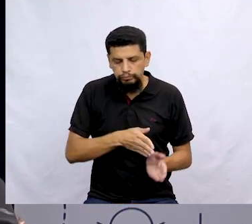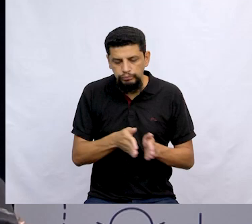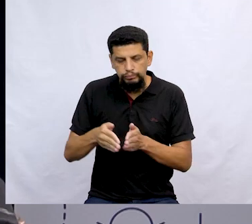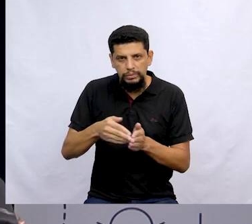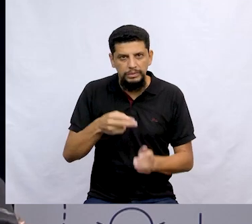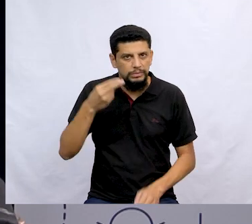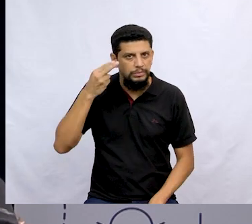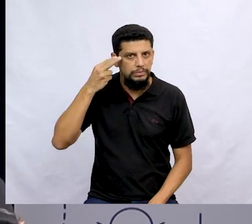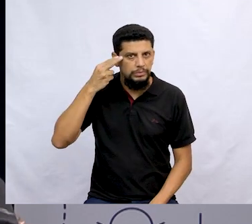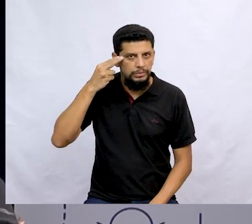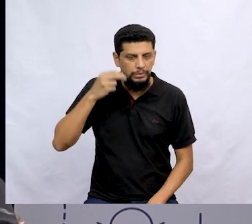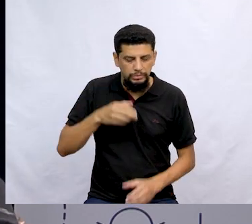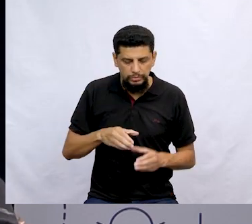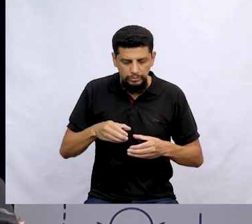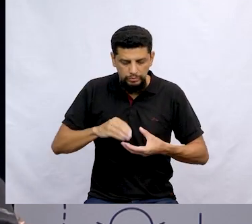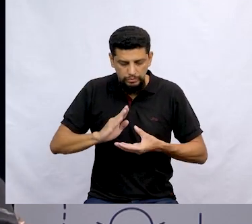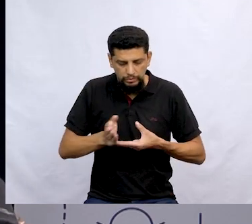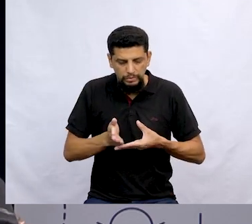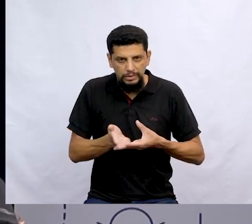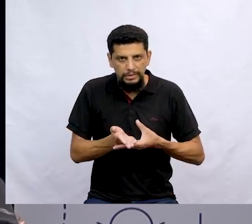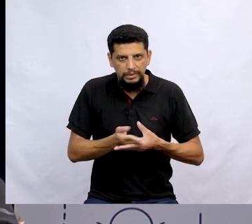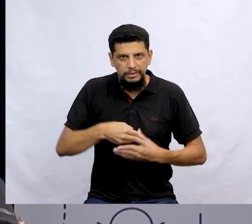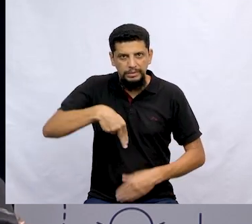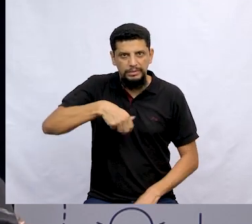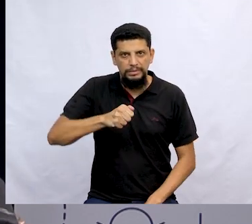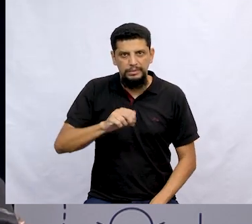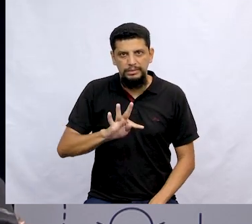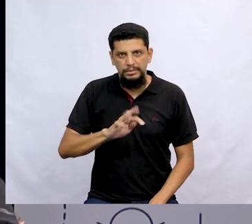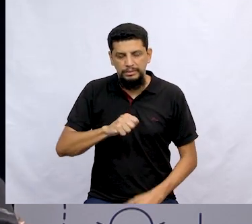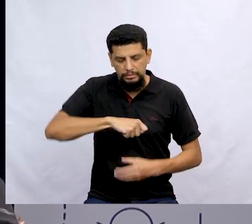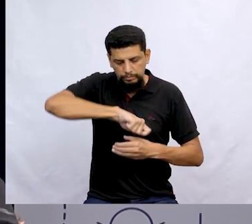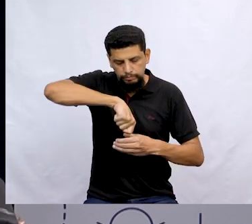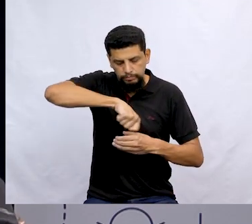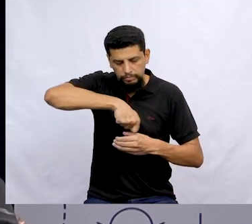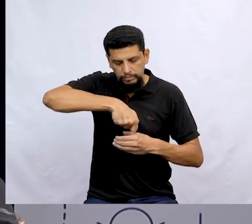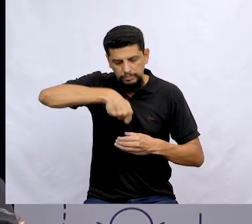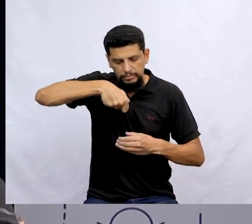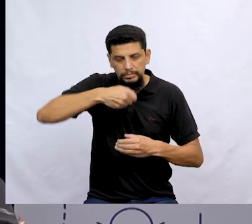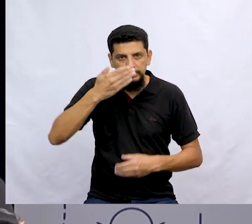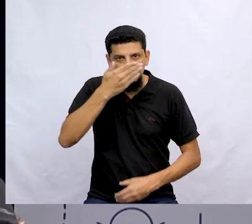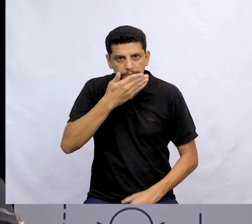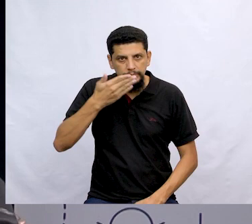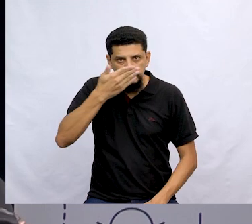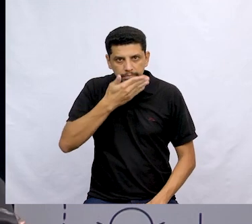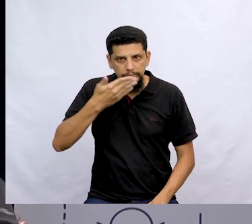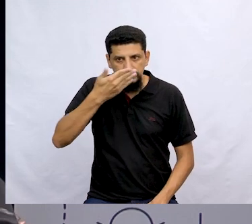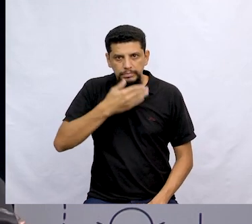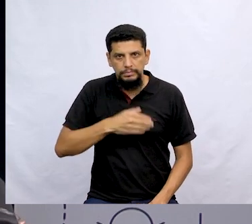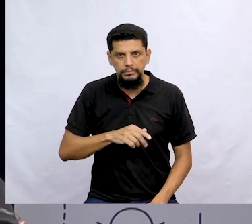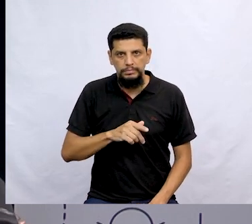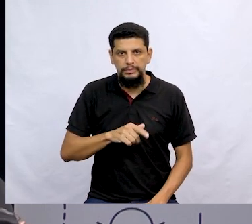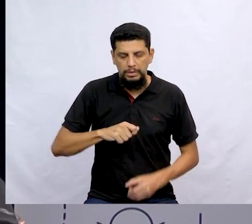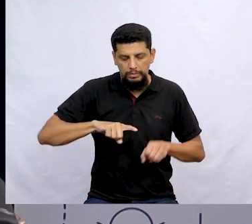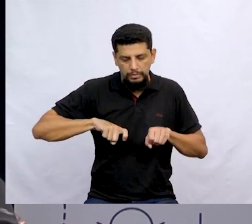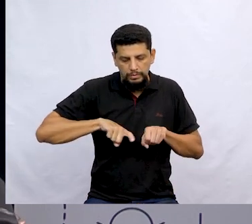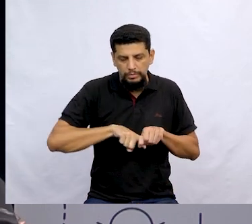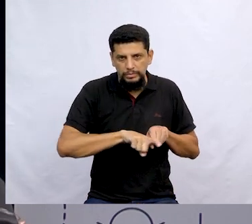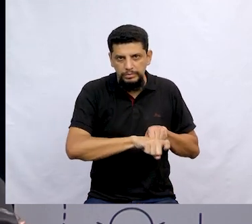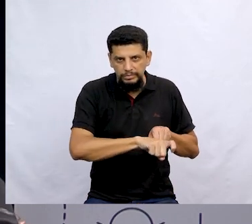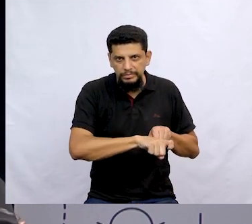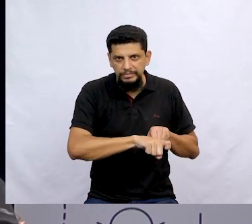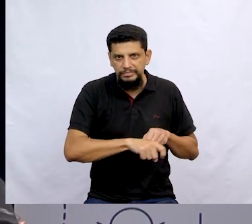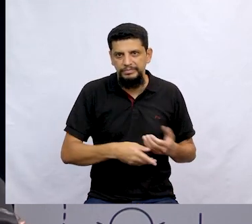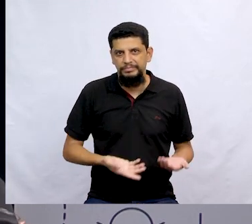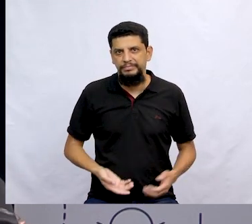É o sonho bem fresquinho. Sonho de nata, sonho de creme, doce de leite, goiabada. Sonho